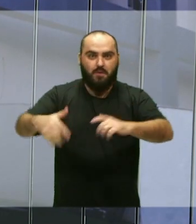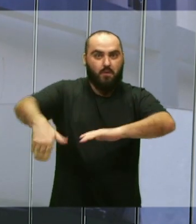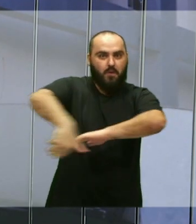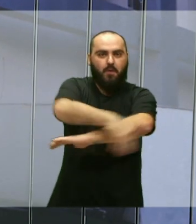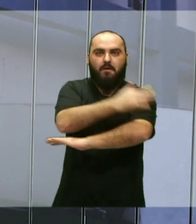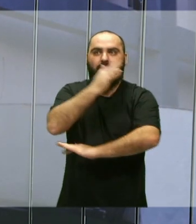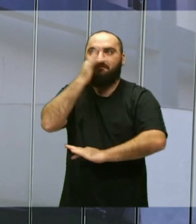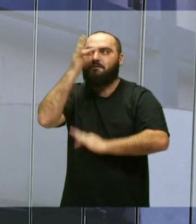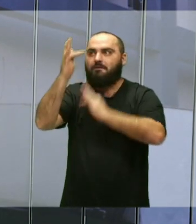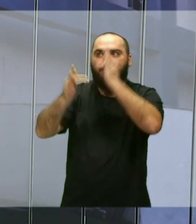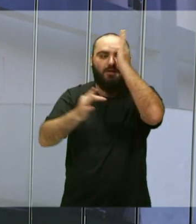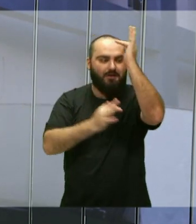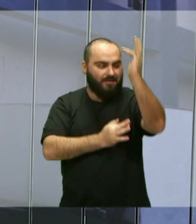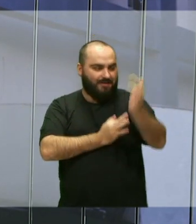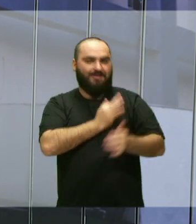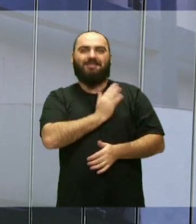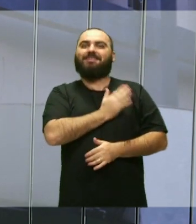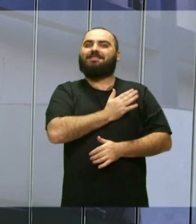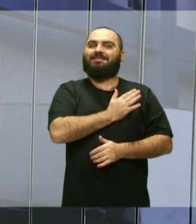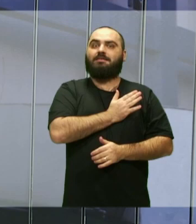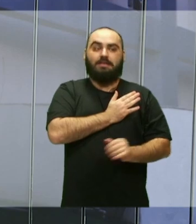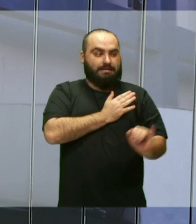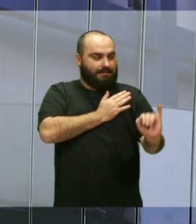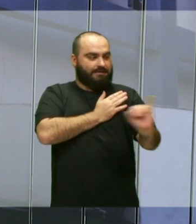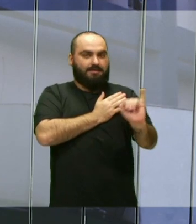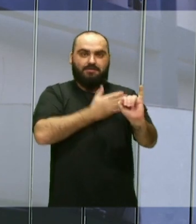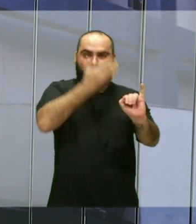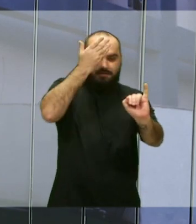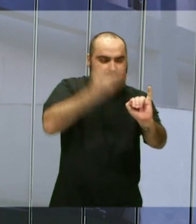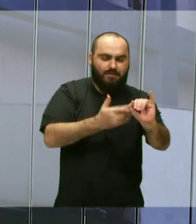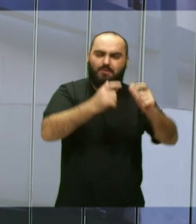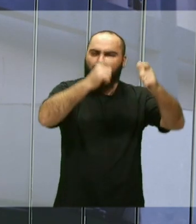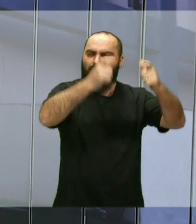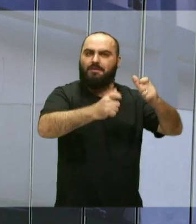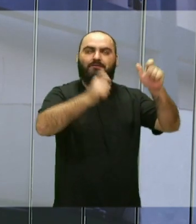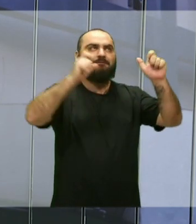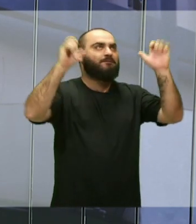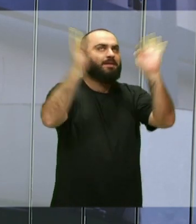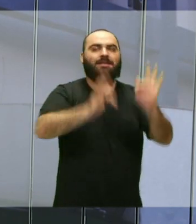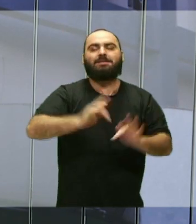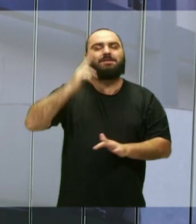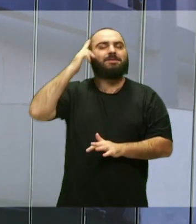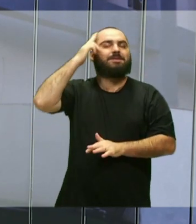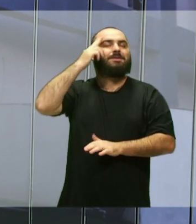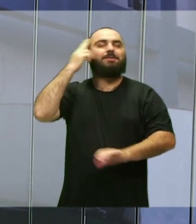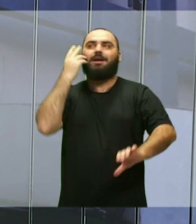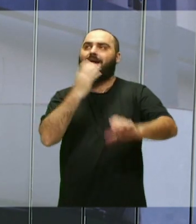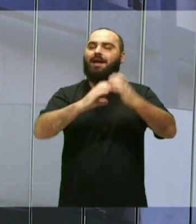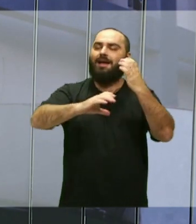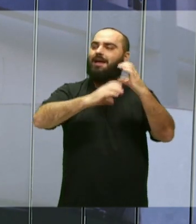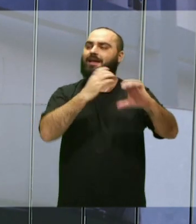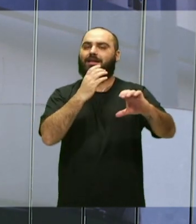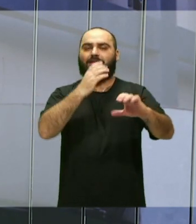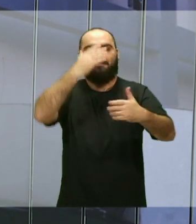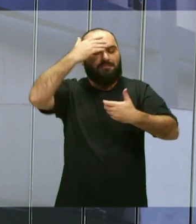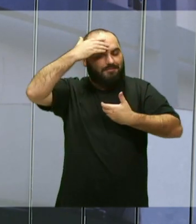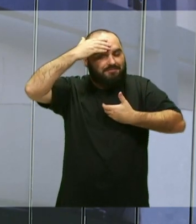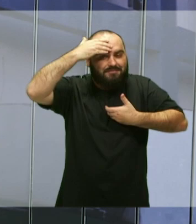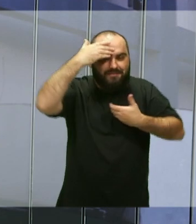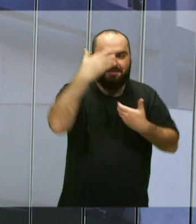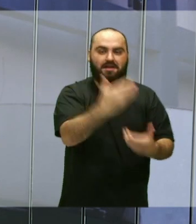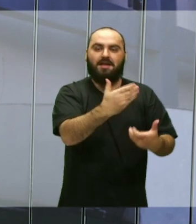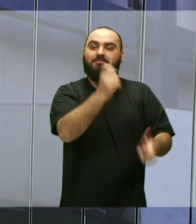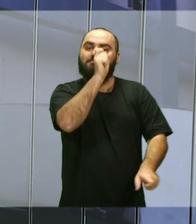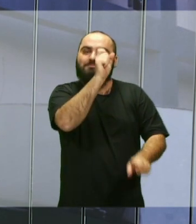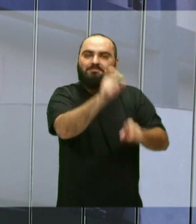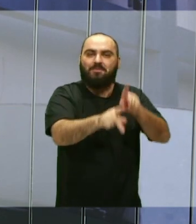nossos corações. Itajaí, terra de um povo feliz que sonha e faz lindas canções. Obrigado aos